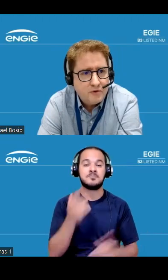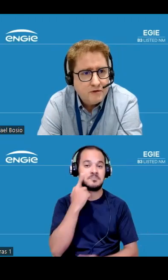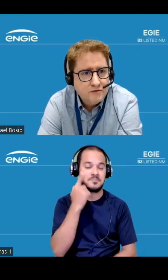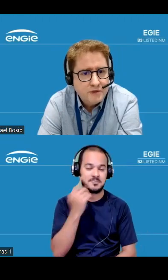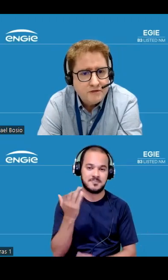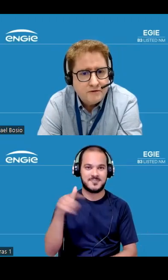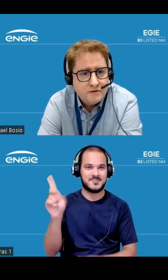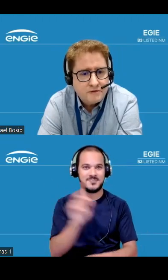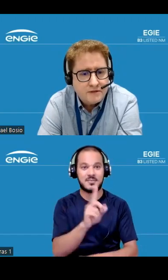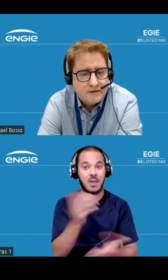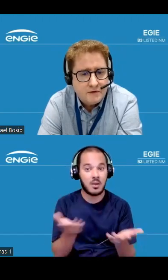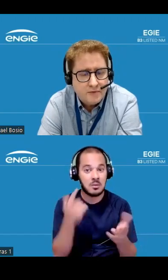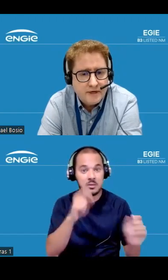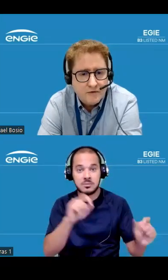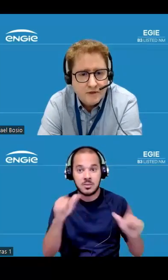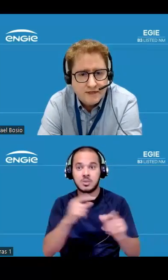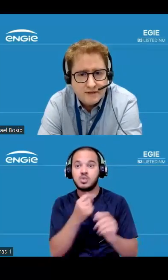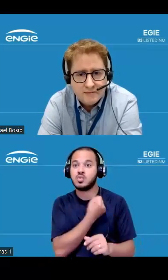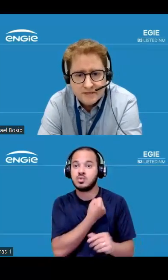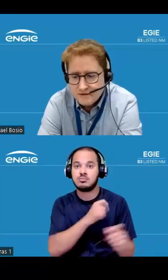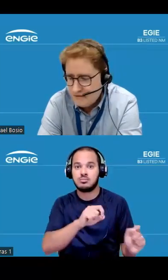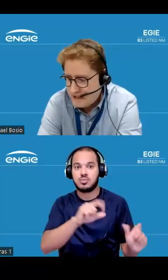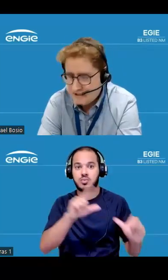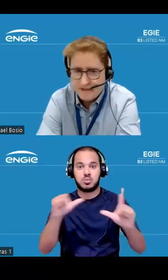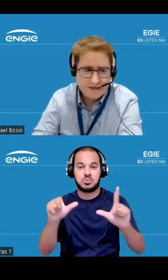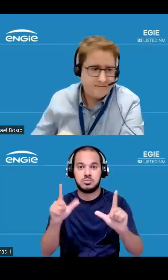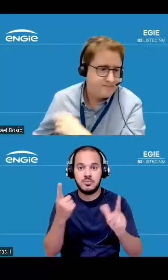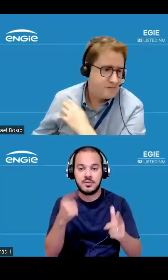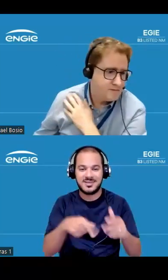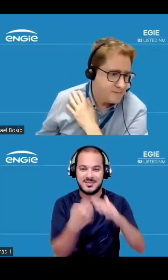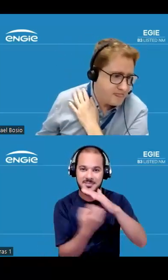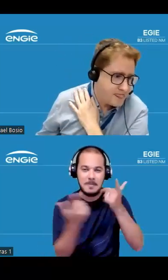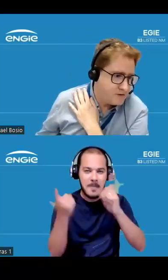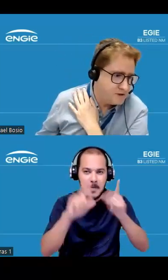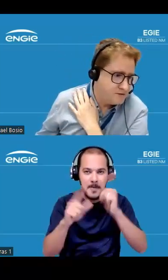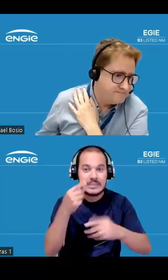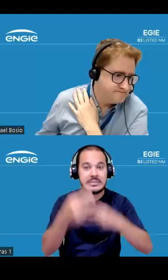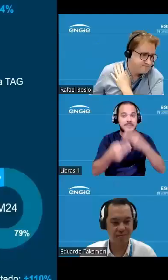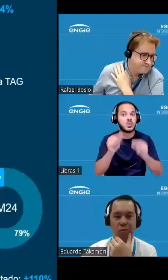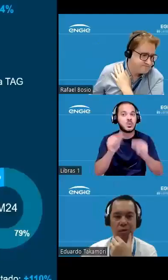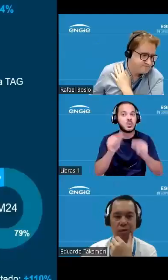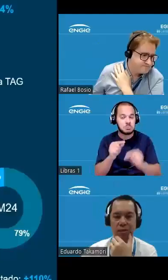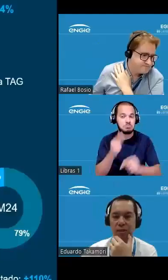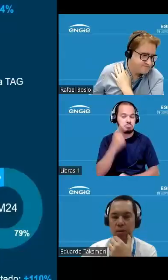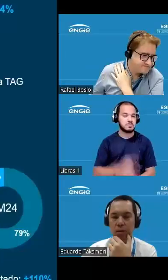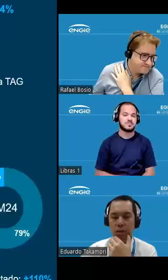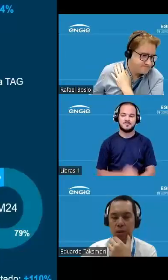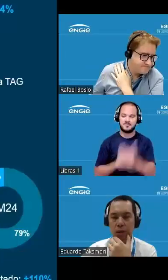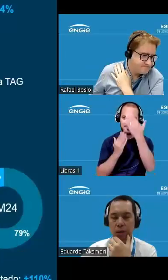falar um pouco de números e ver o resultado acompanhar o resultado da empresa no trimestre TACA é contigo Obrigado Rafa